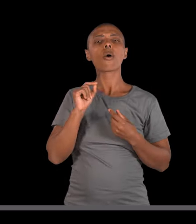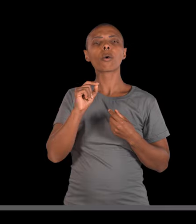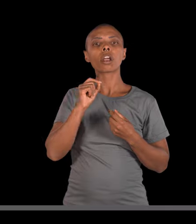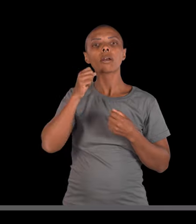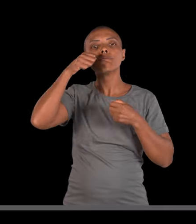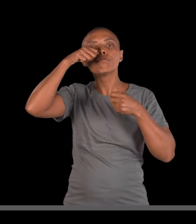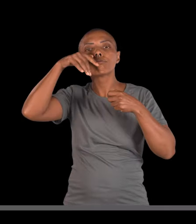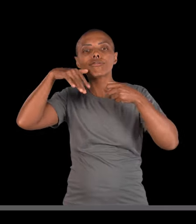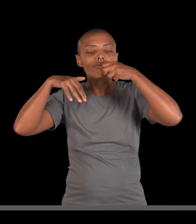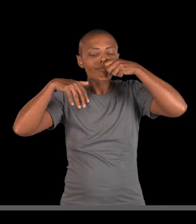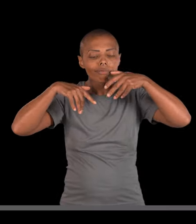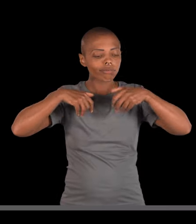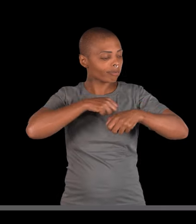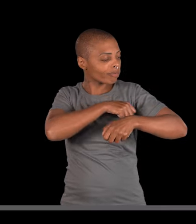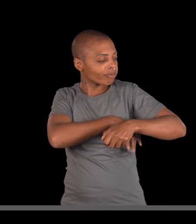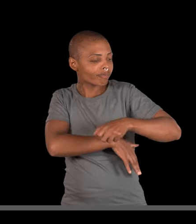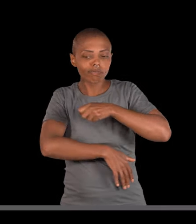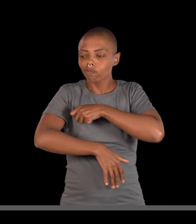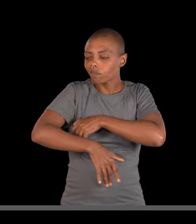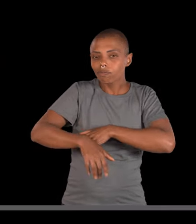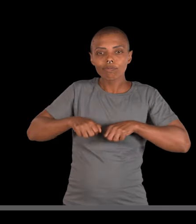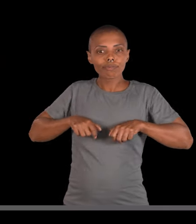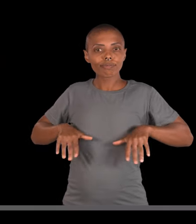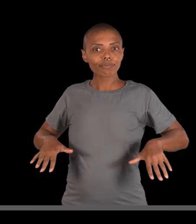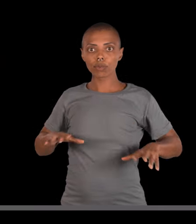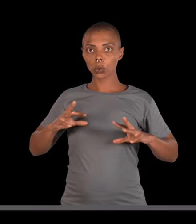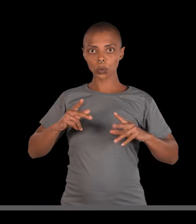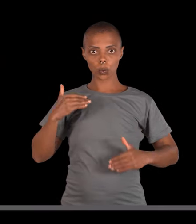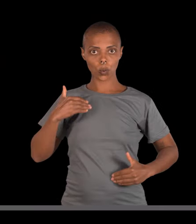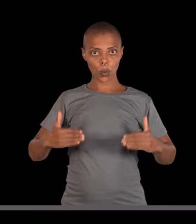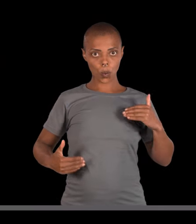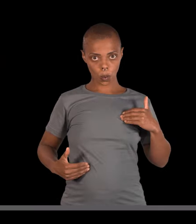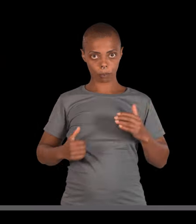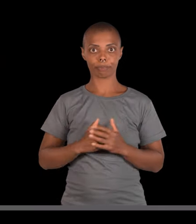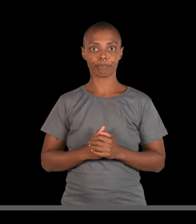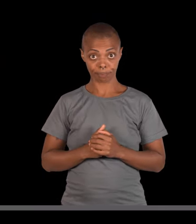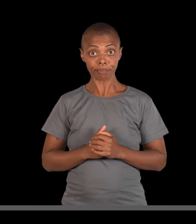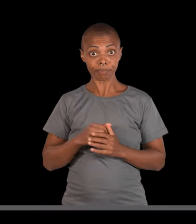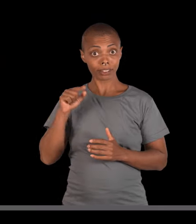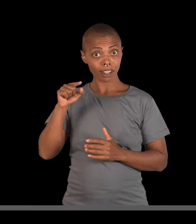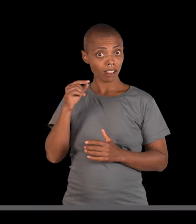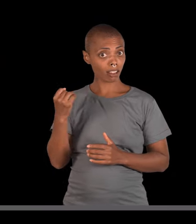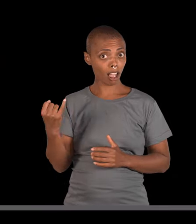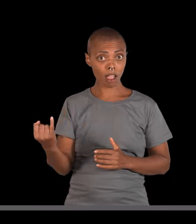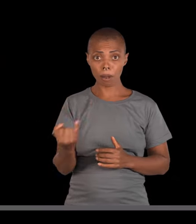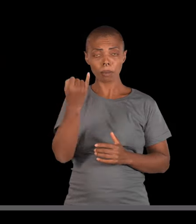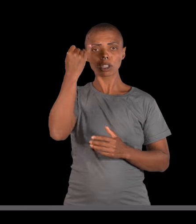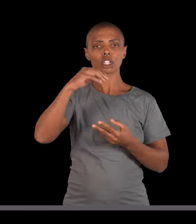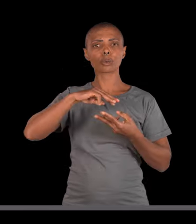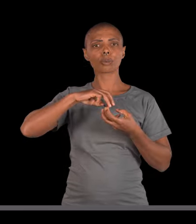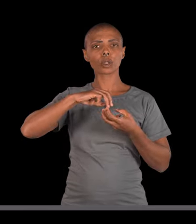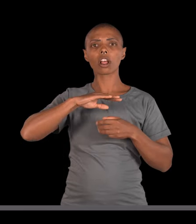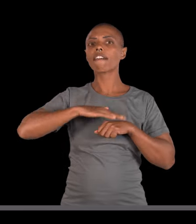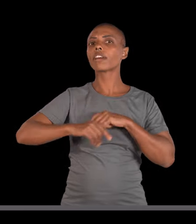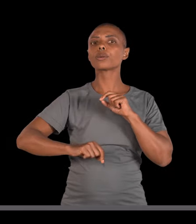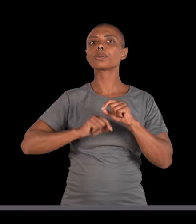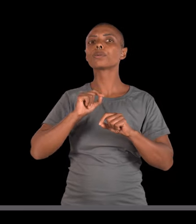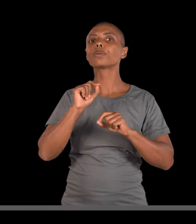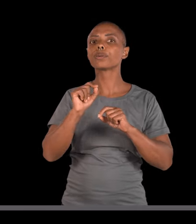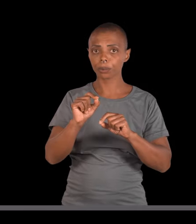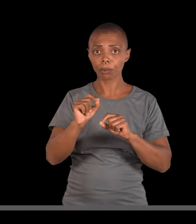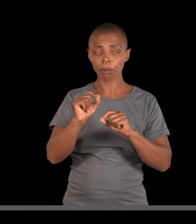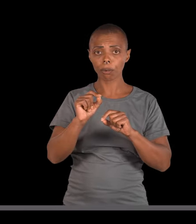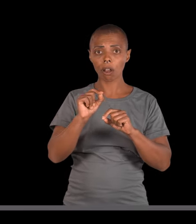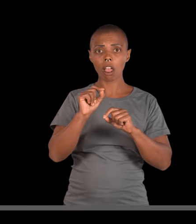secreções. Essa proteína tem uma função muito importante. Ela tem a função de